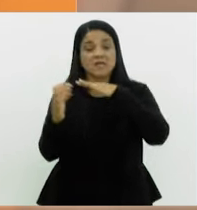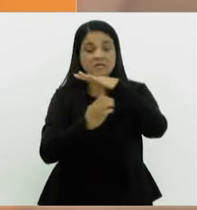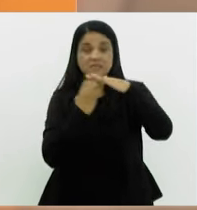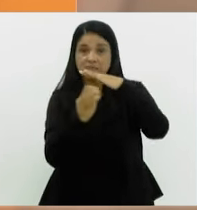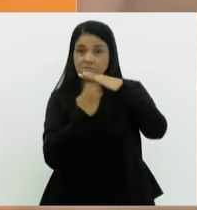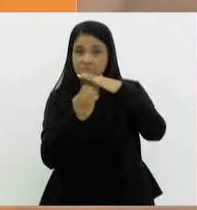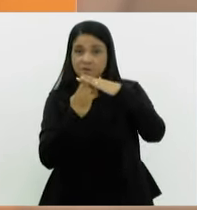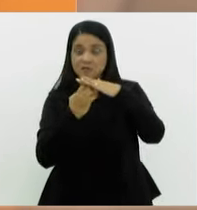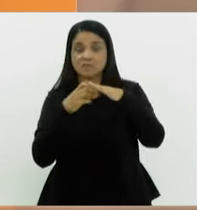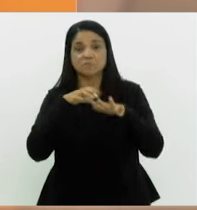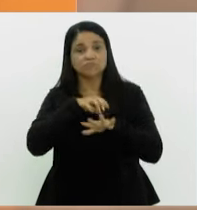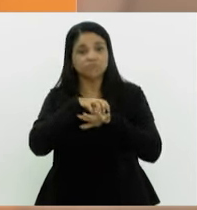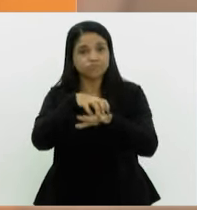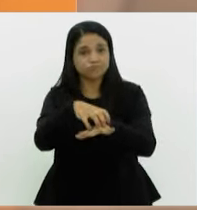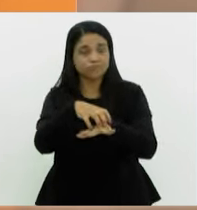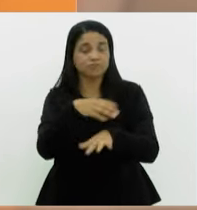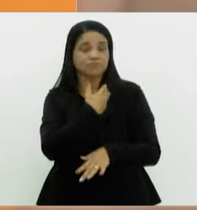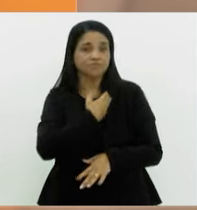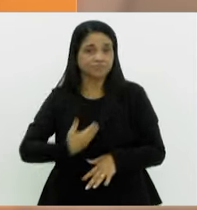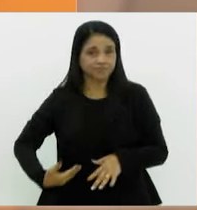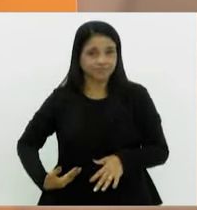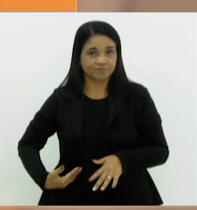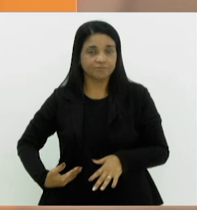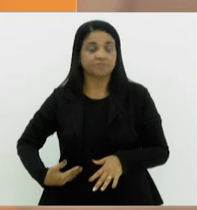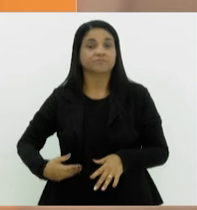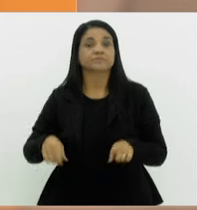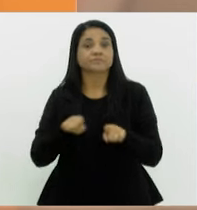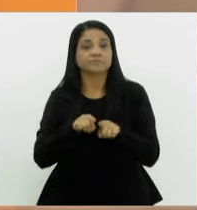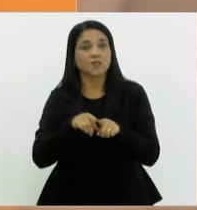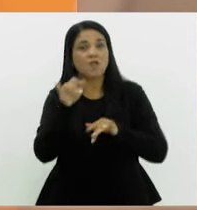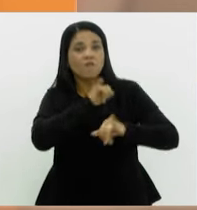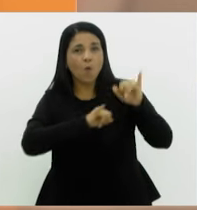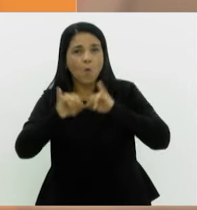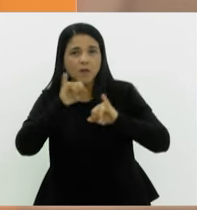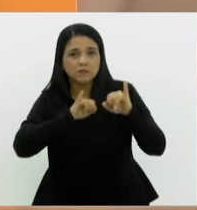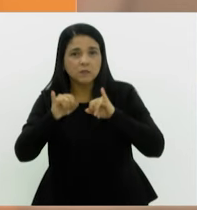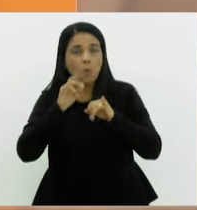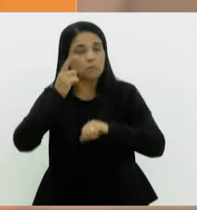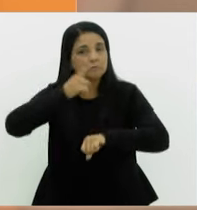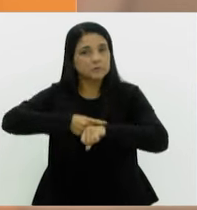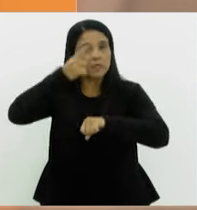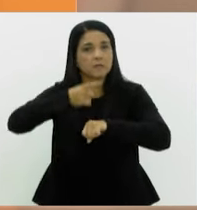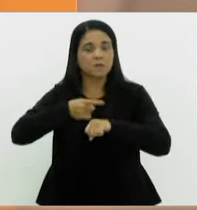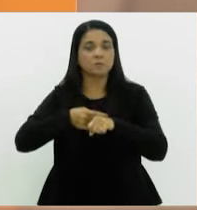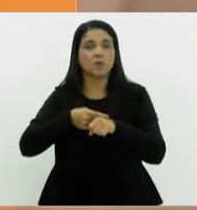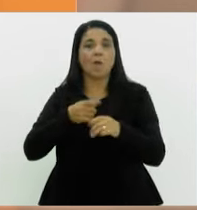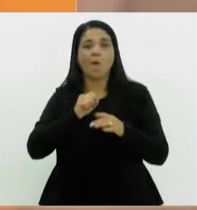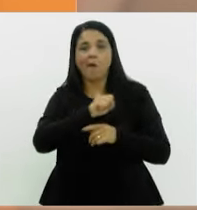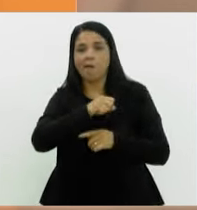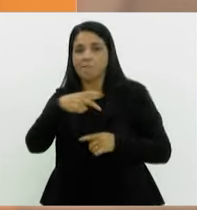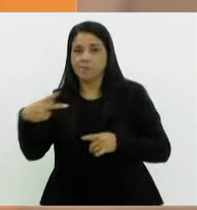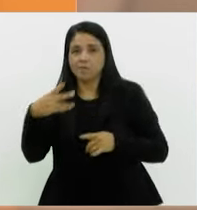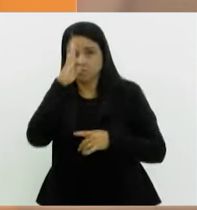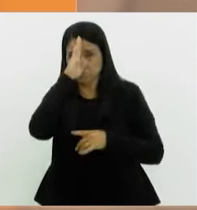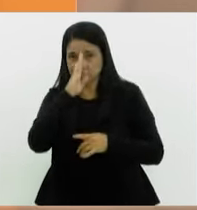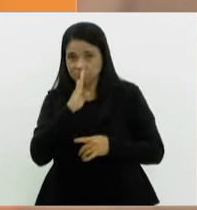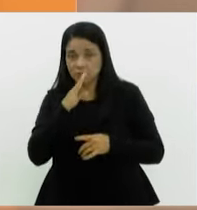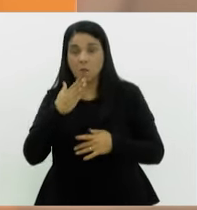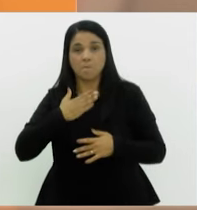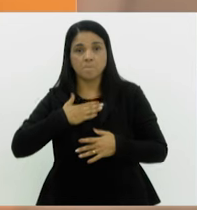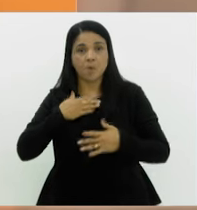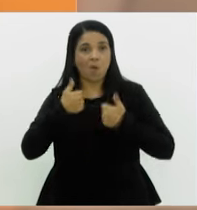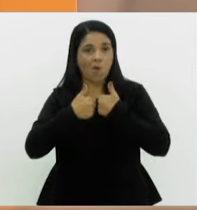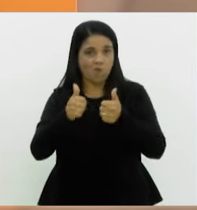concessionárias de transporte público disponibilizem informações em tempo real no aplicativo gratuito Meu